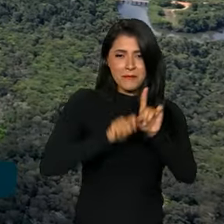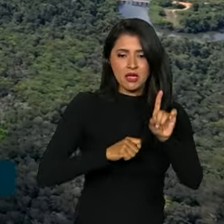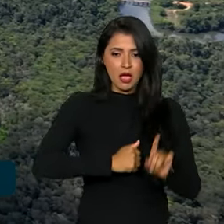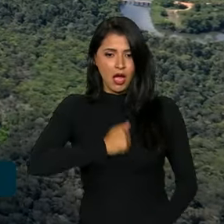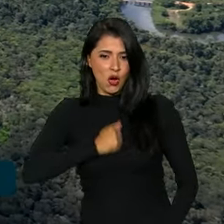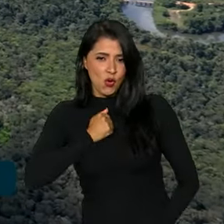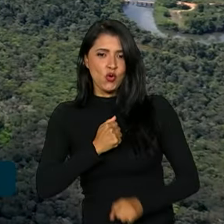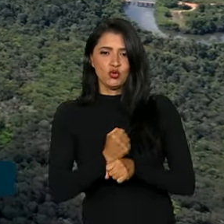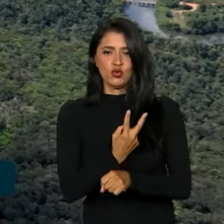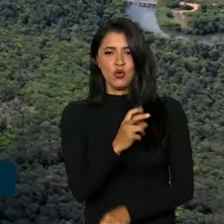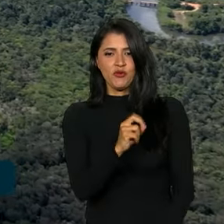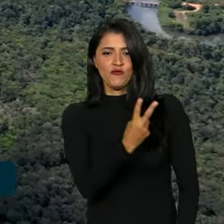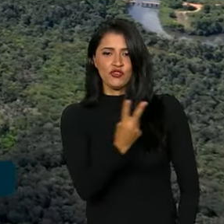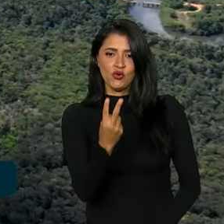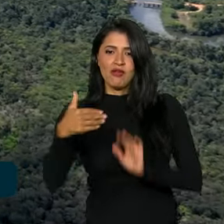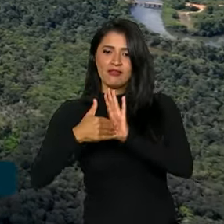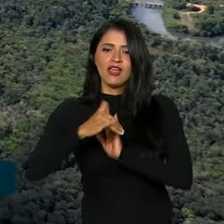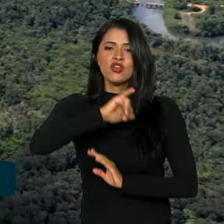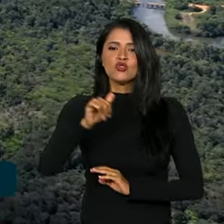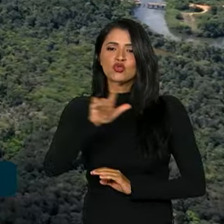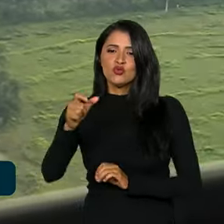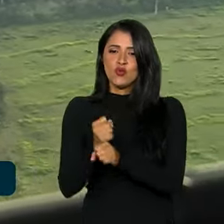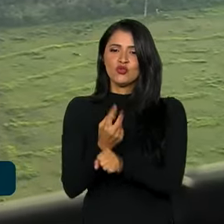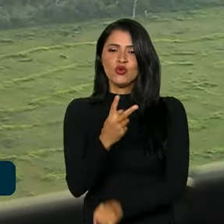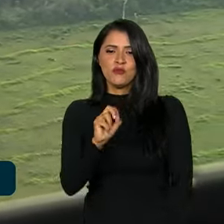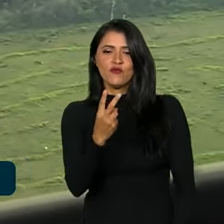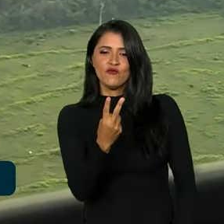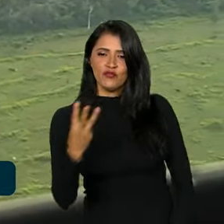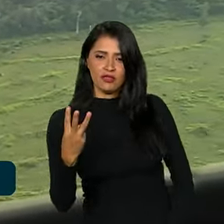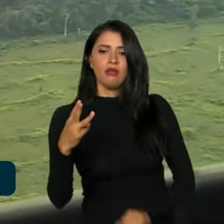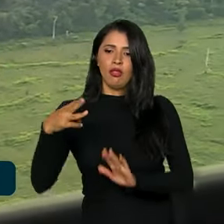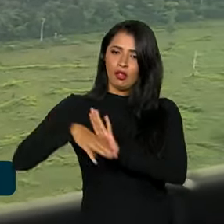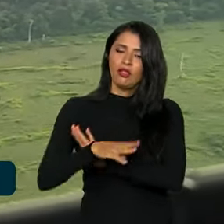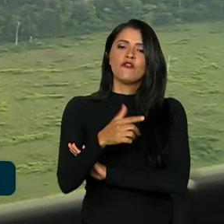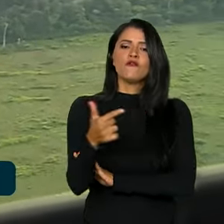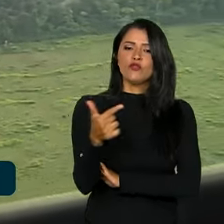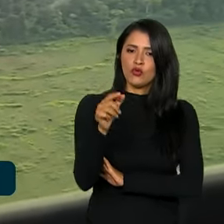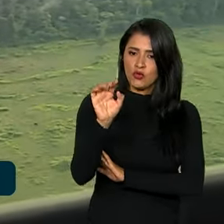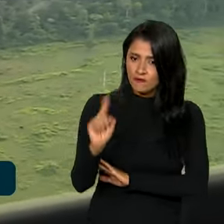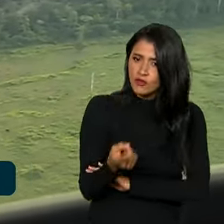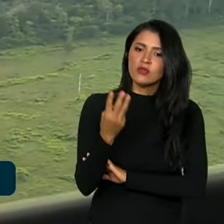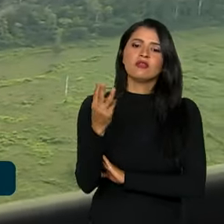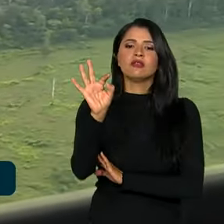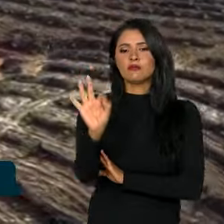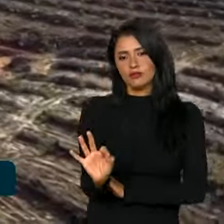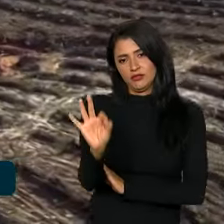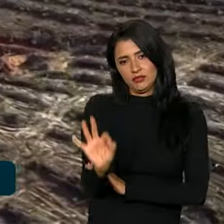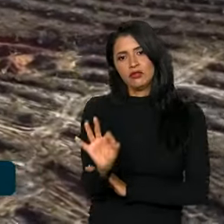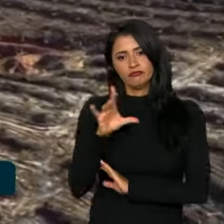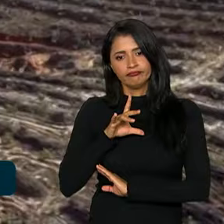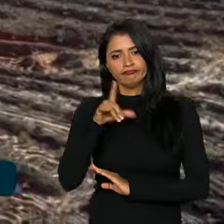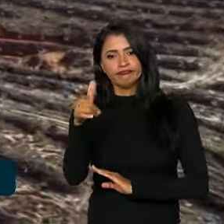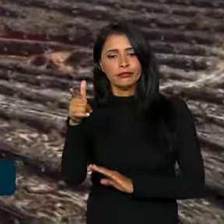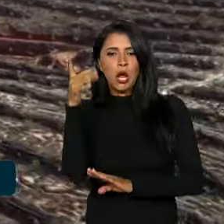agosto de 2022 a julho de 2023, a queda foi de 22,3%. O